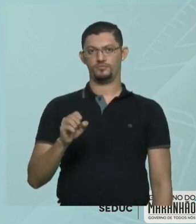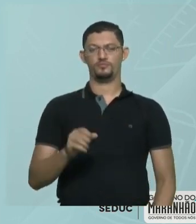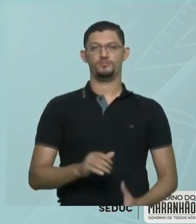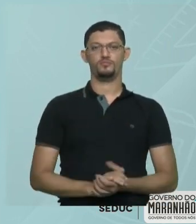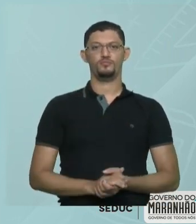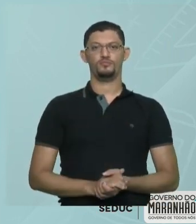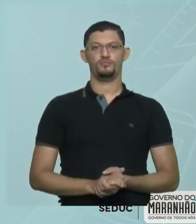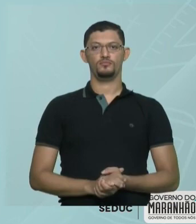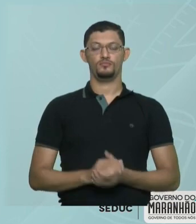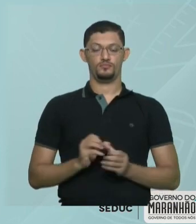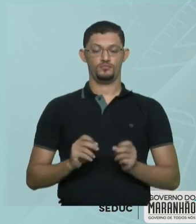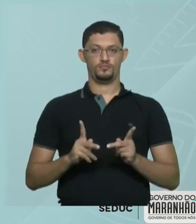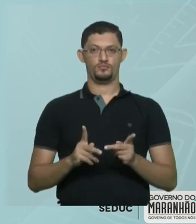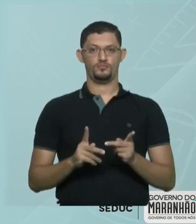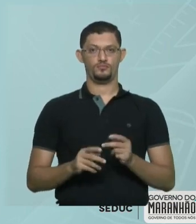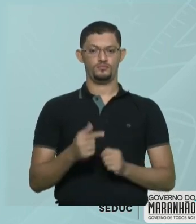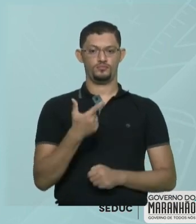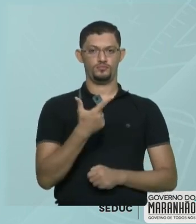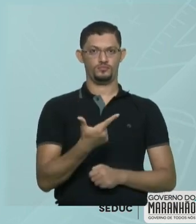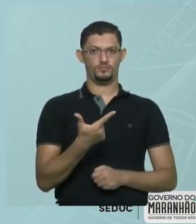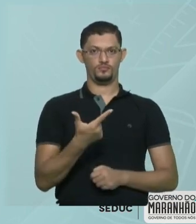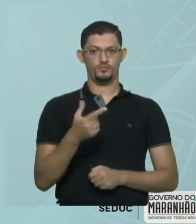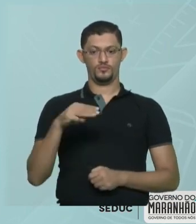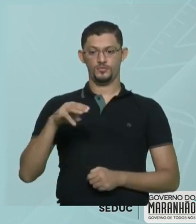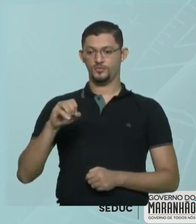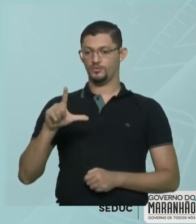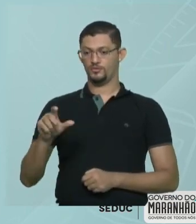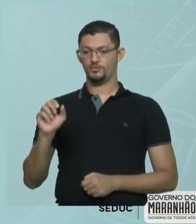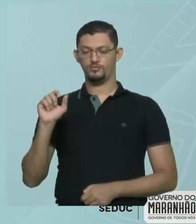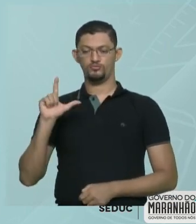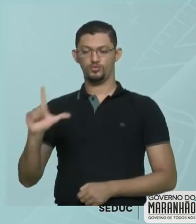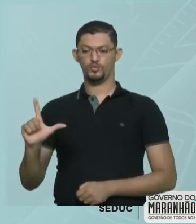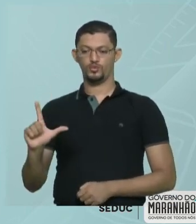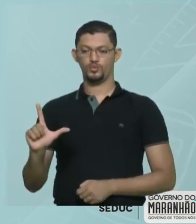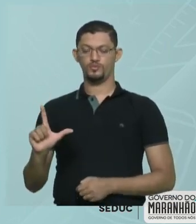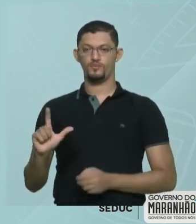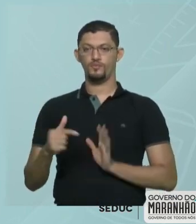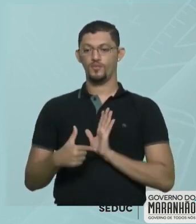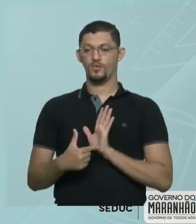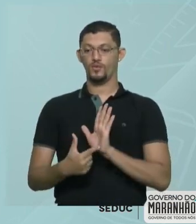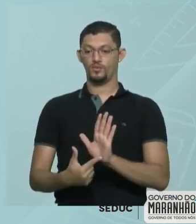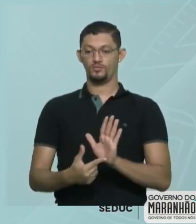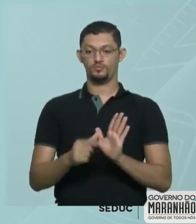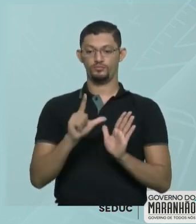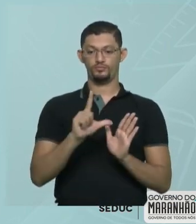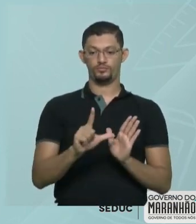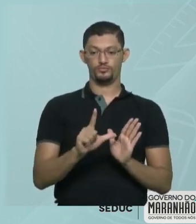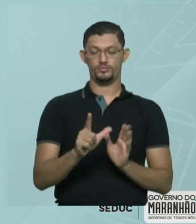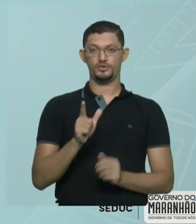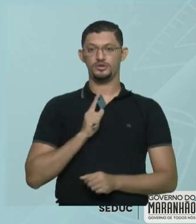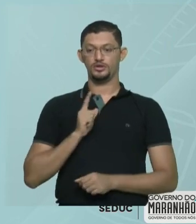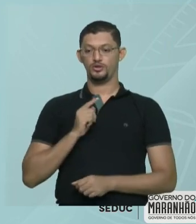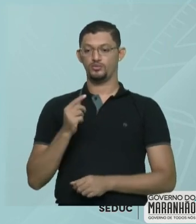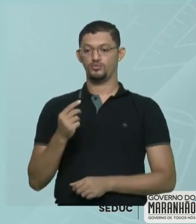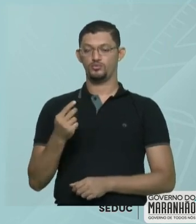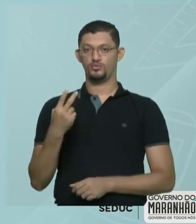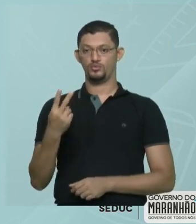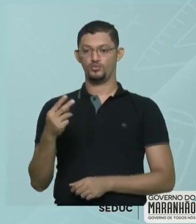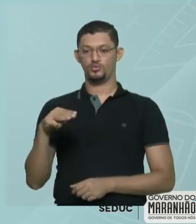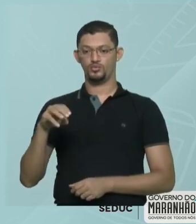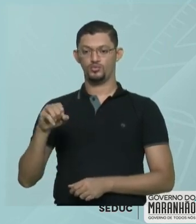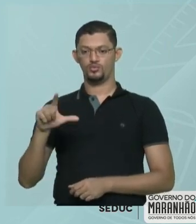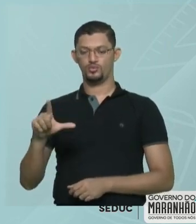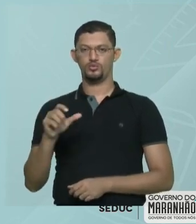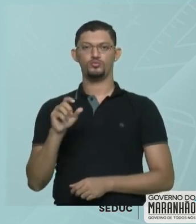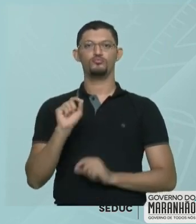em litro. Ok? 2 mol por litro. Mostrando que a cada litro da solução eu tenho 2 mol do soluto.